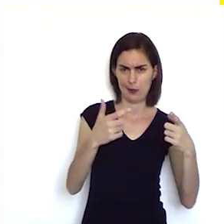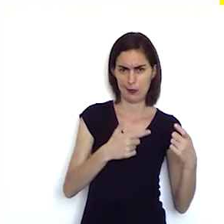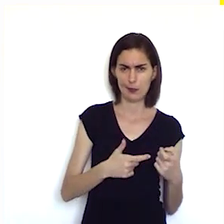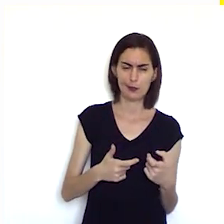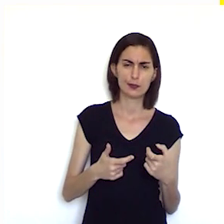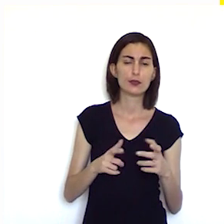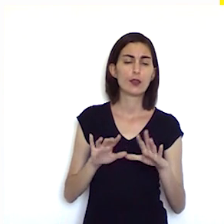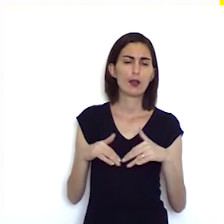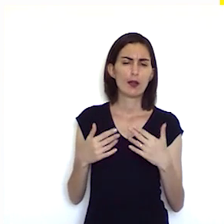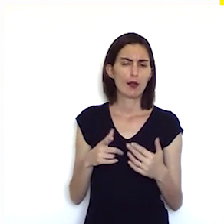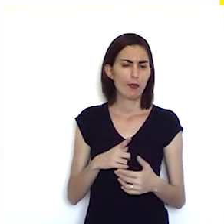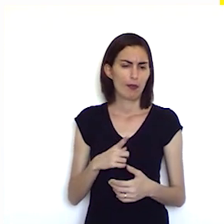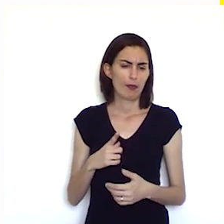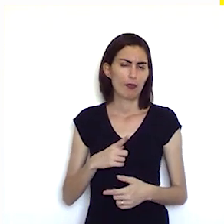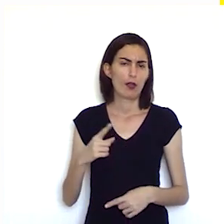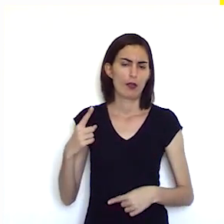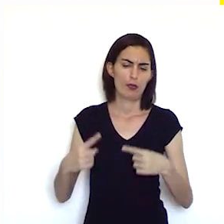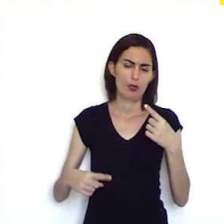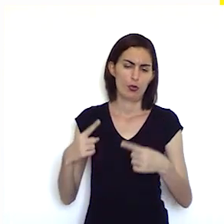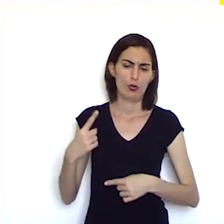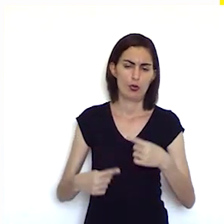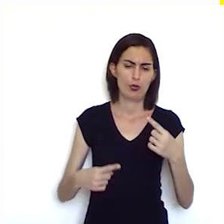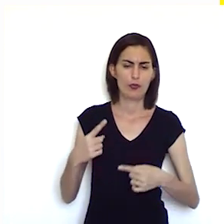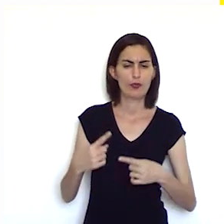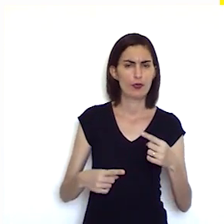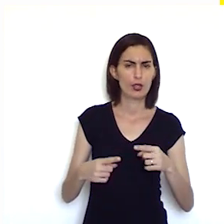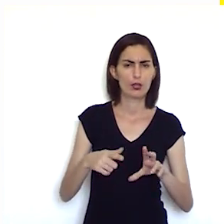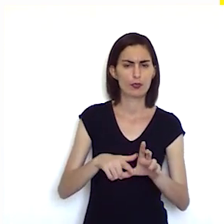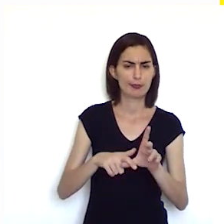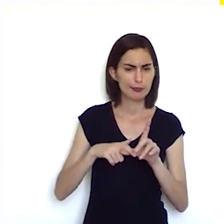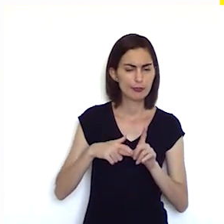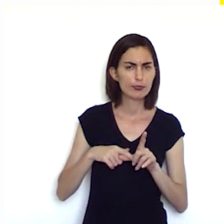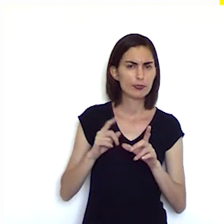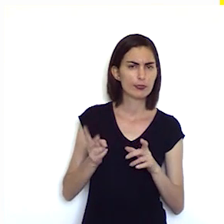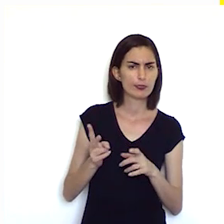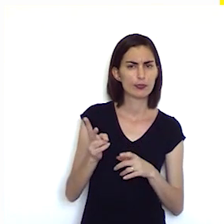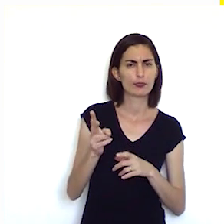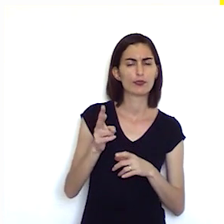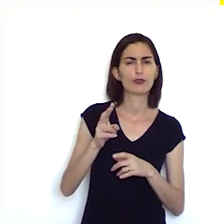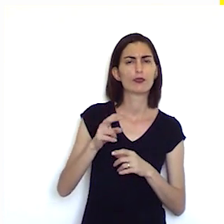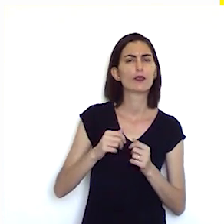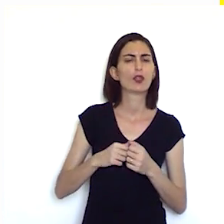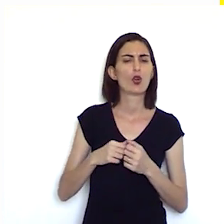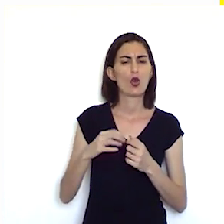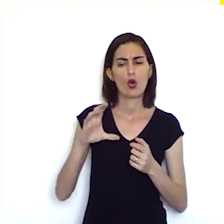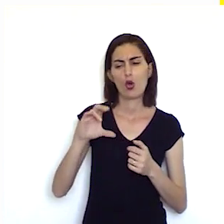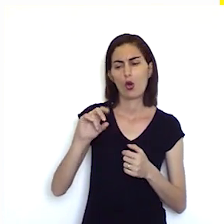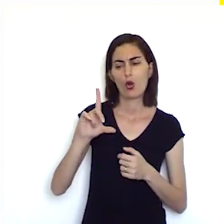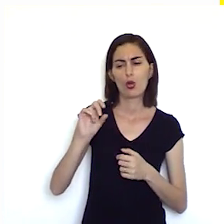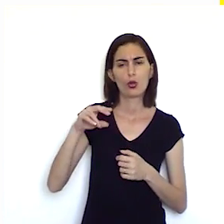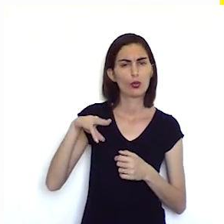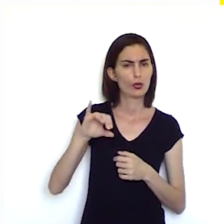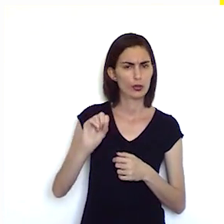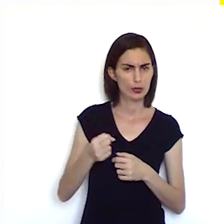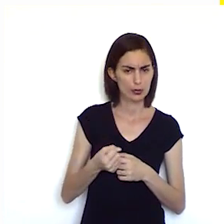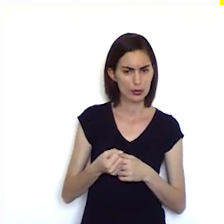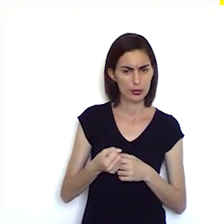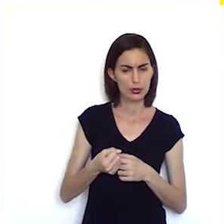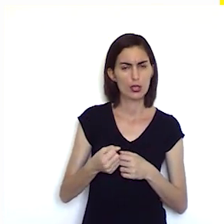mais intenso e aí a gente tem o conflito de independência na sua continuação a reação das colônias